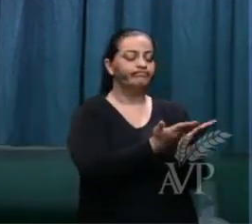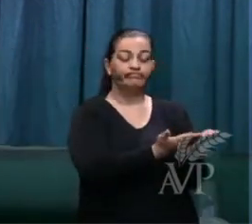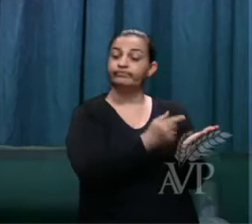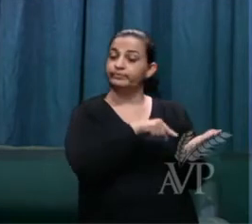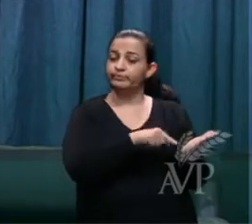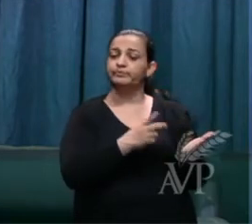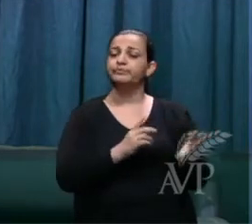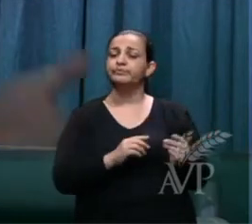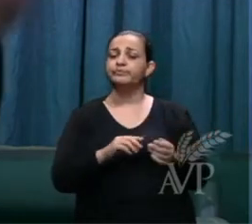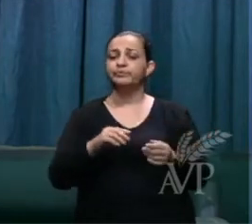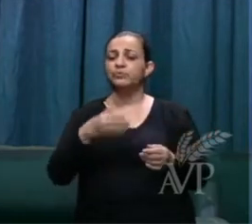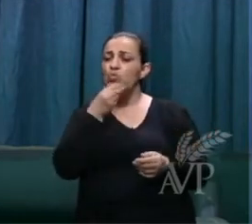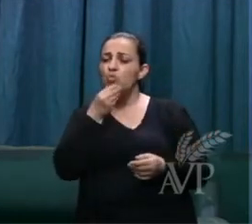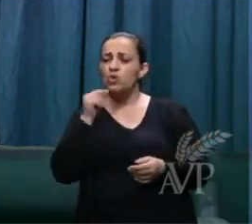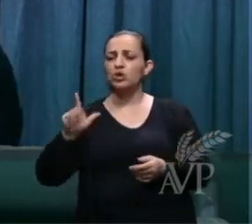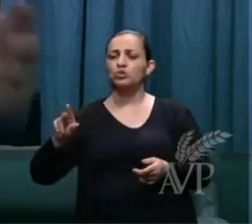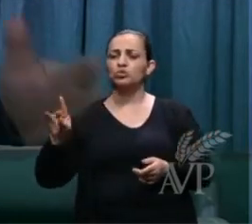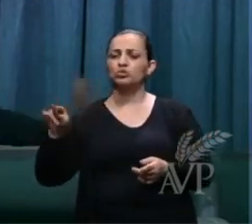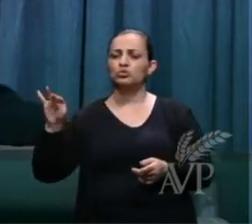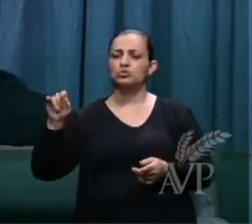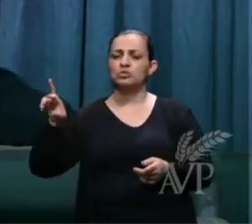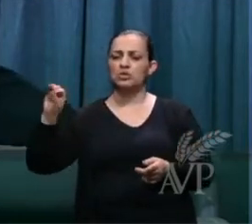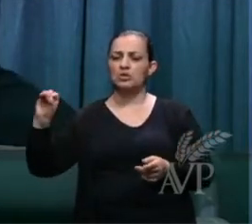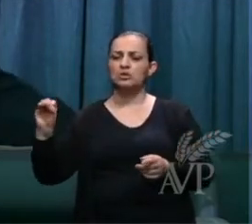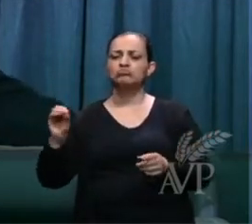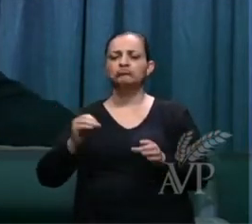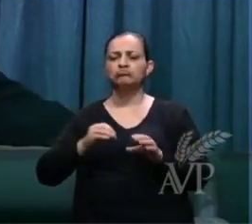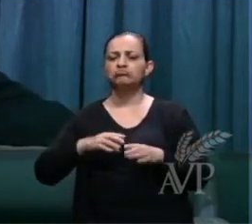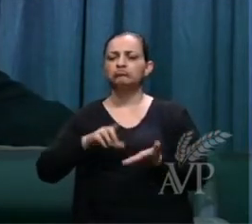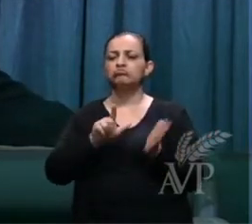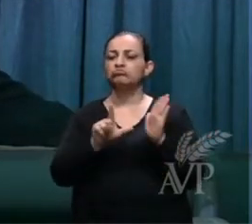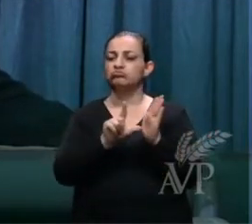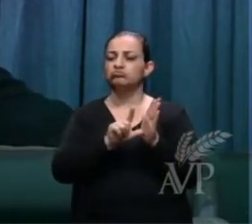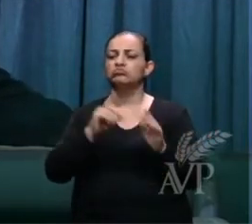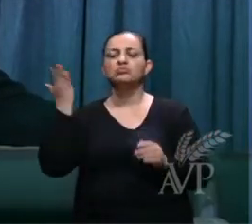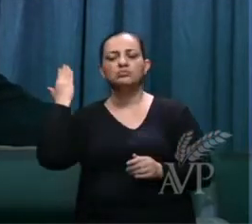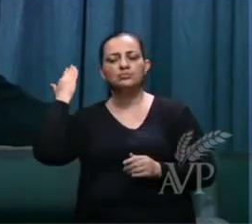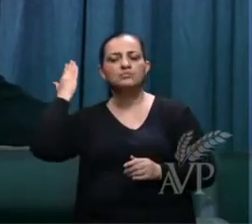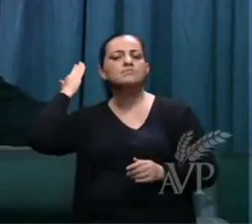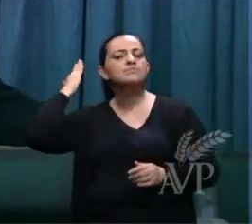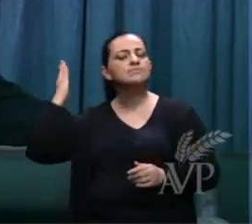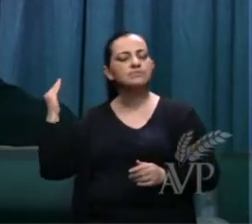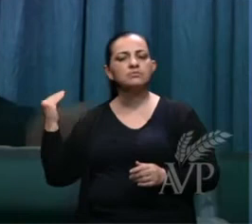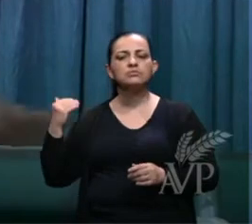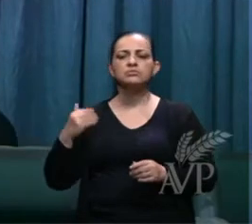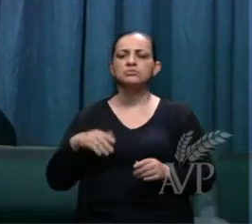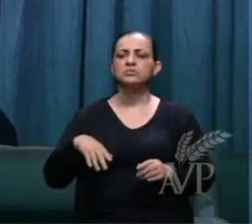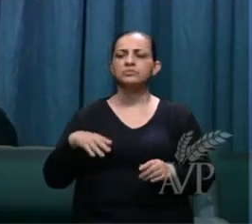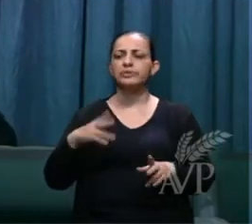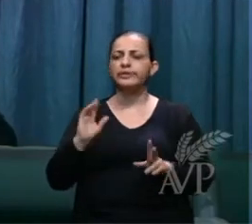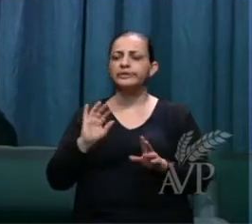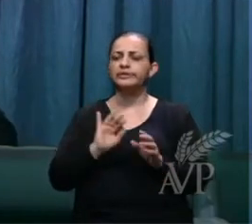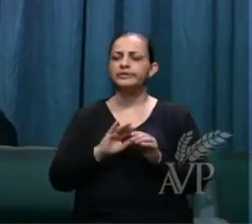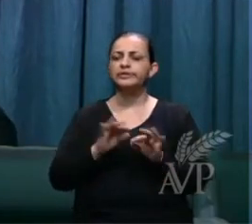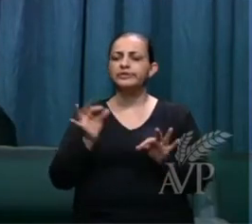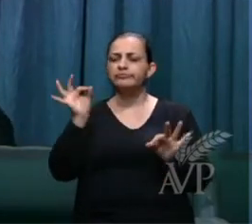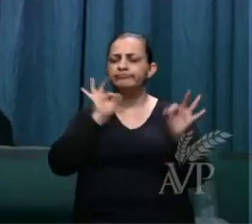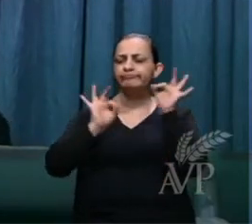e ele estava trajado de um cavaleiro era um disfarce